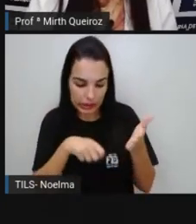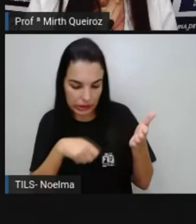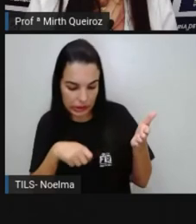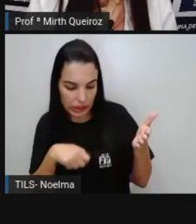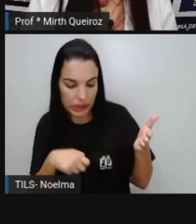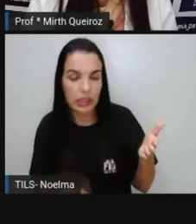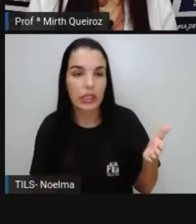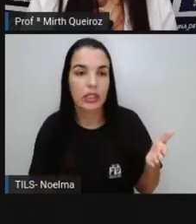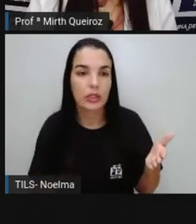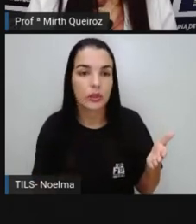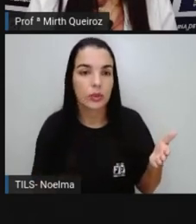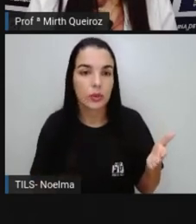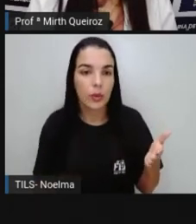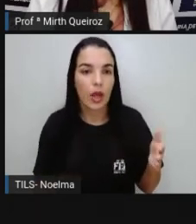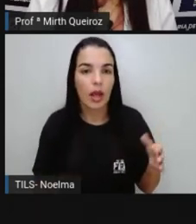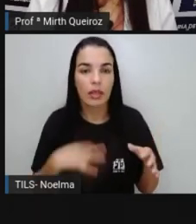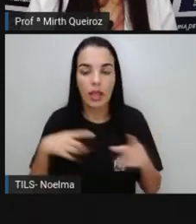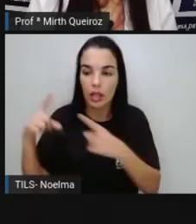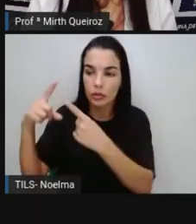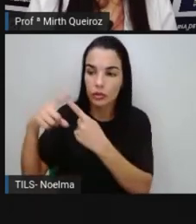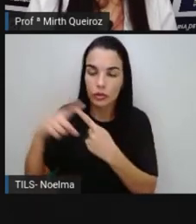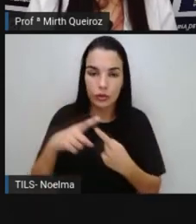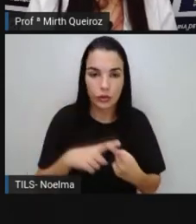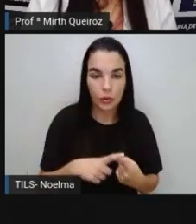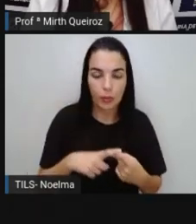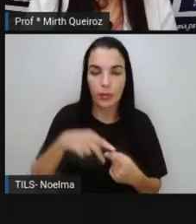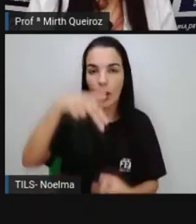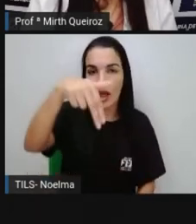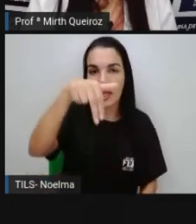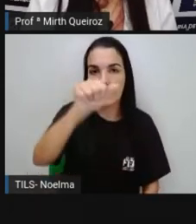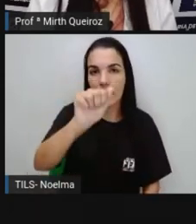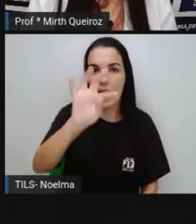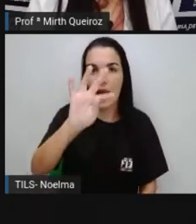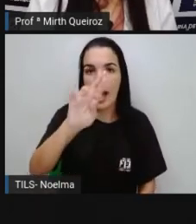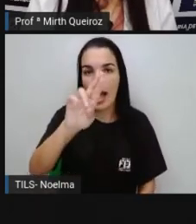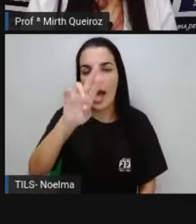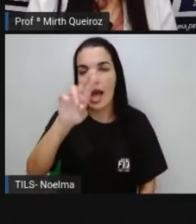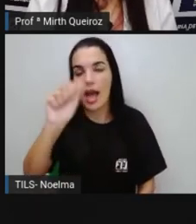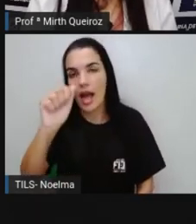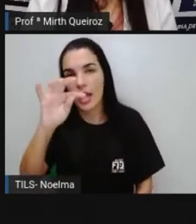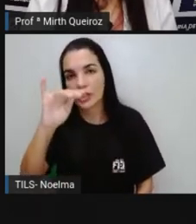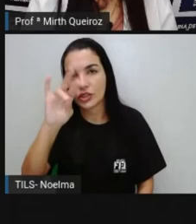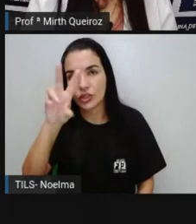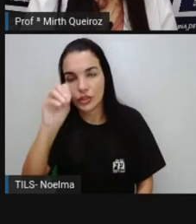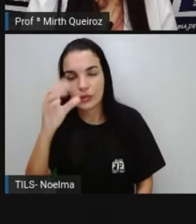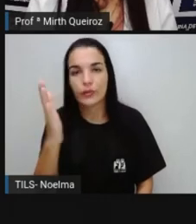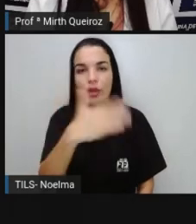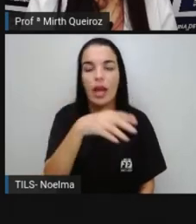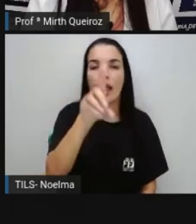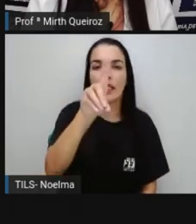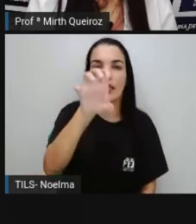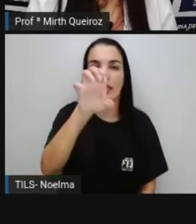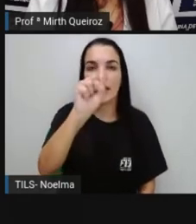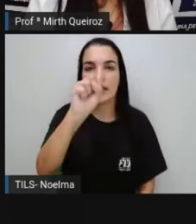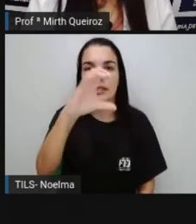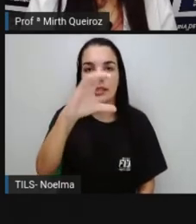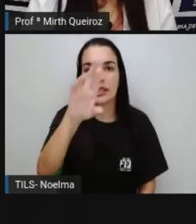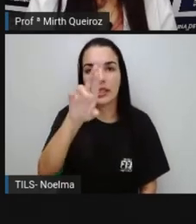como tipos de textos narrativo, descritivo ou